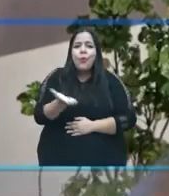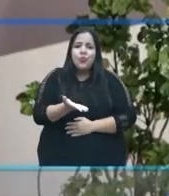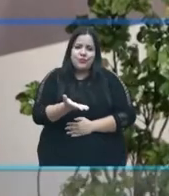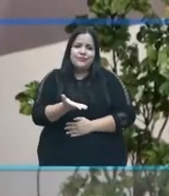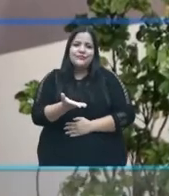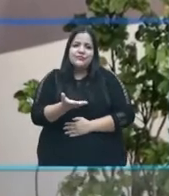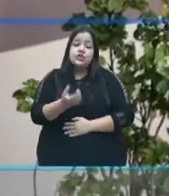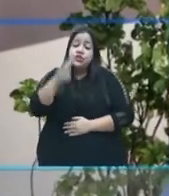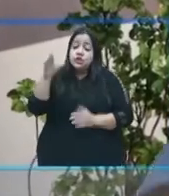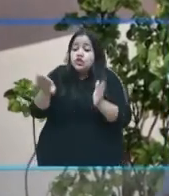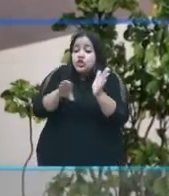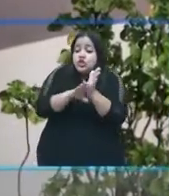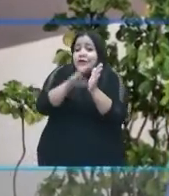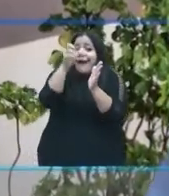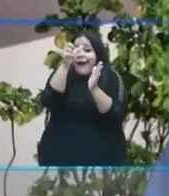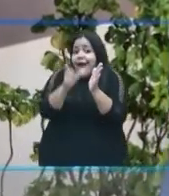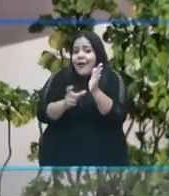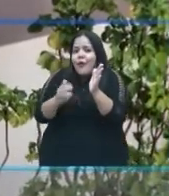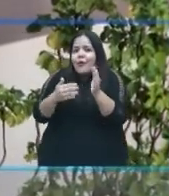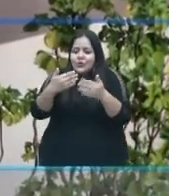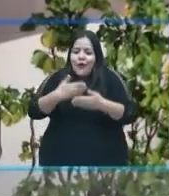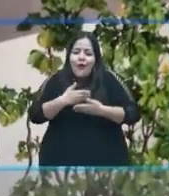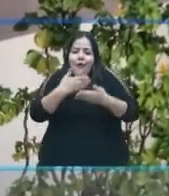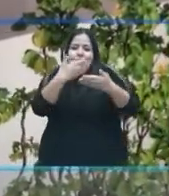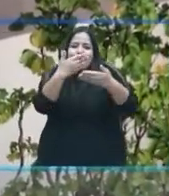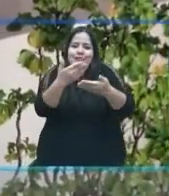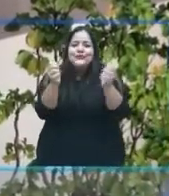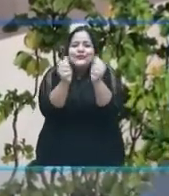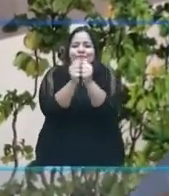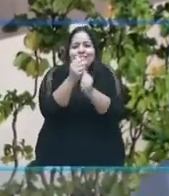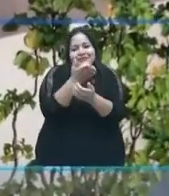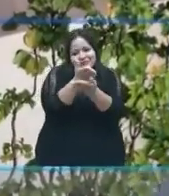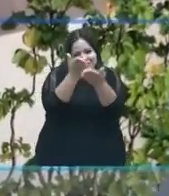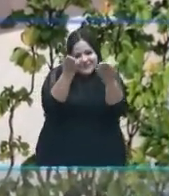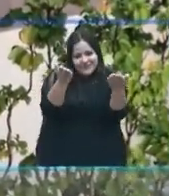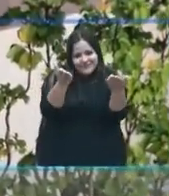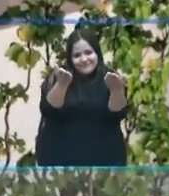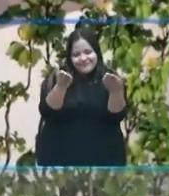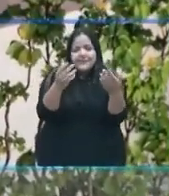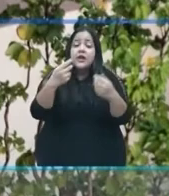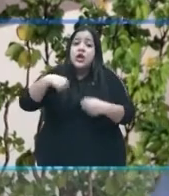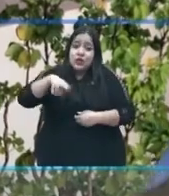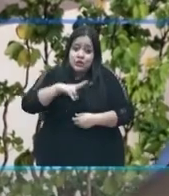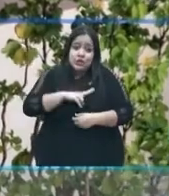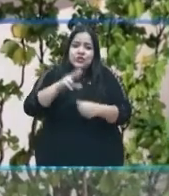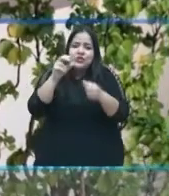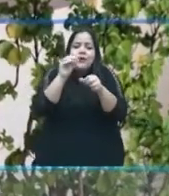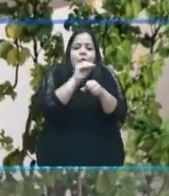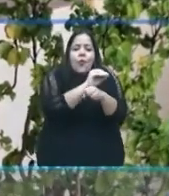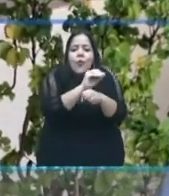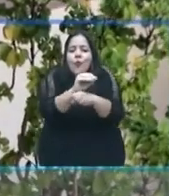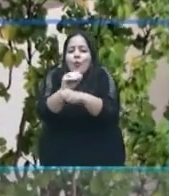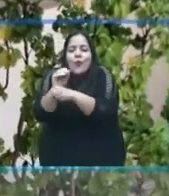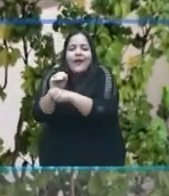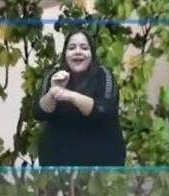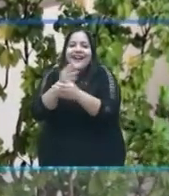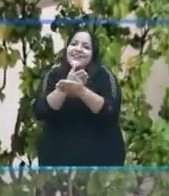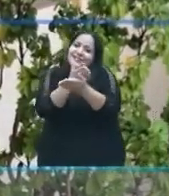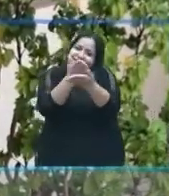chegar aqui, ao seu lado. Pois nós vamos cuidar de você.